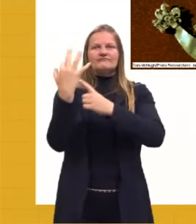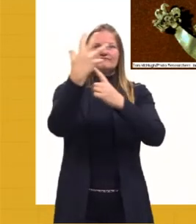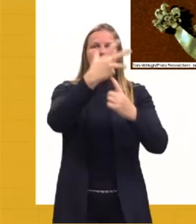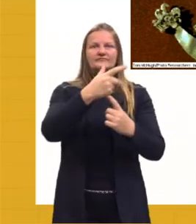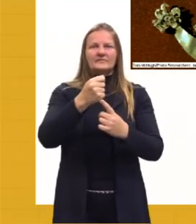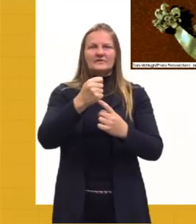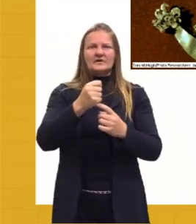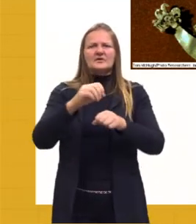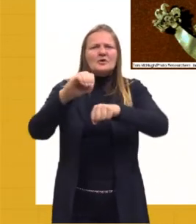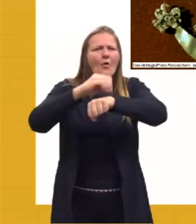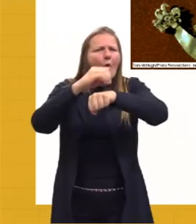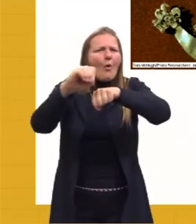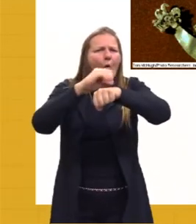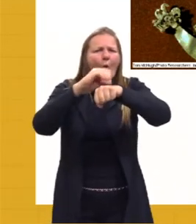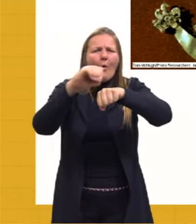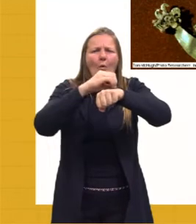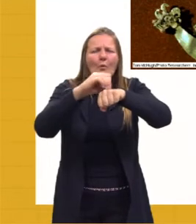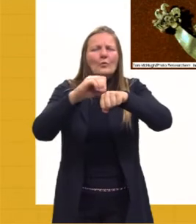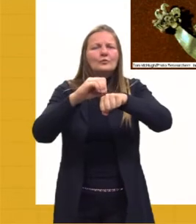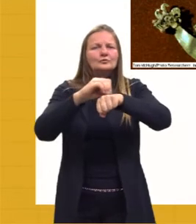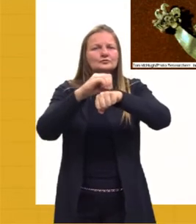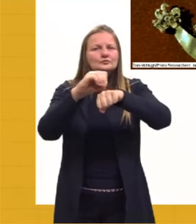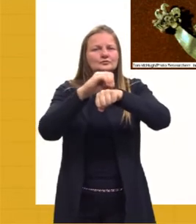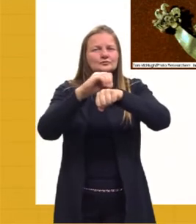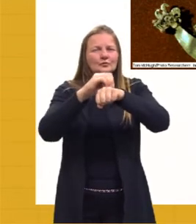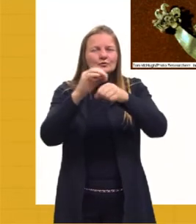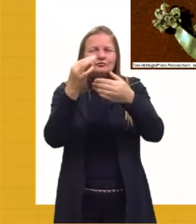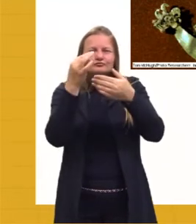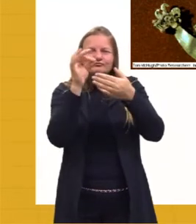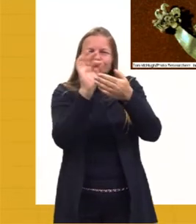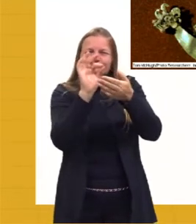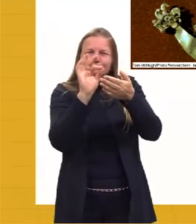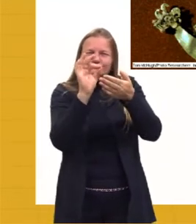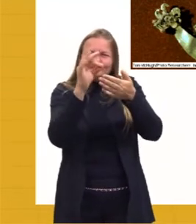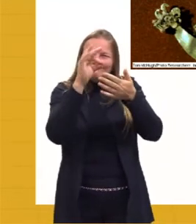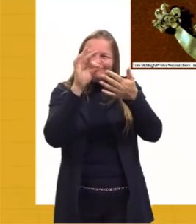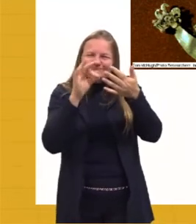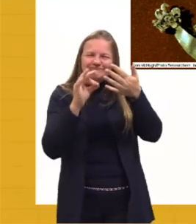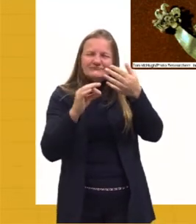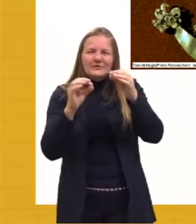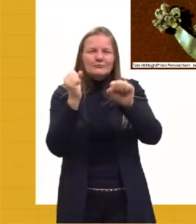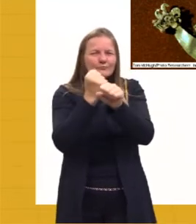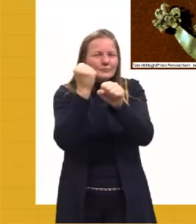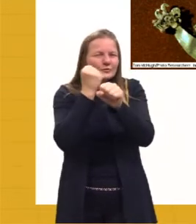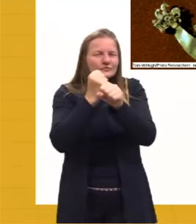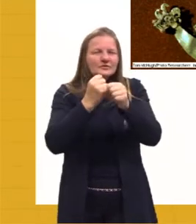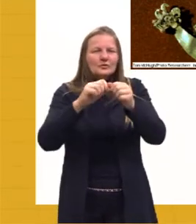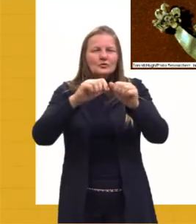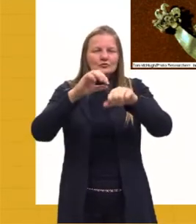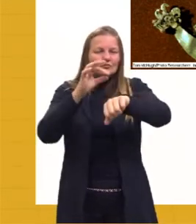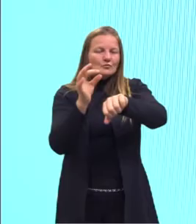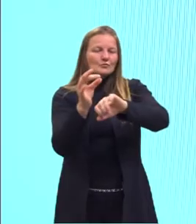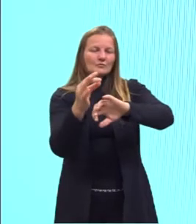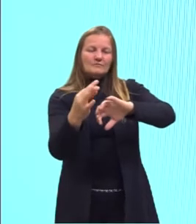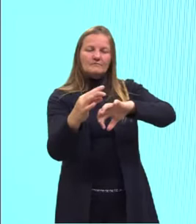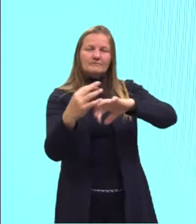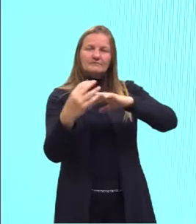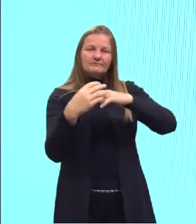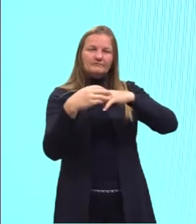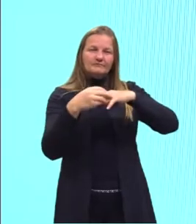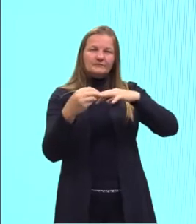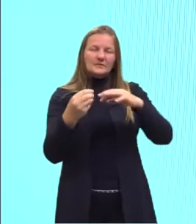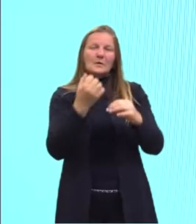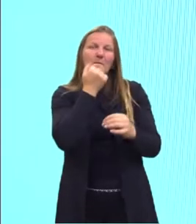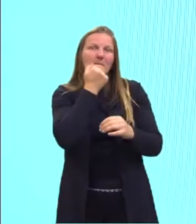ouriversaria. Para quem não sabe, a ouriversaria é a produção artesanal de joias, através de